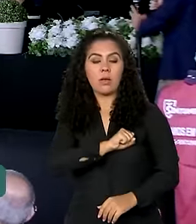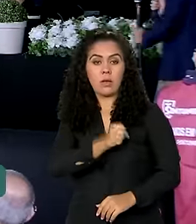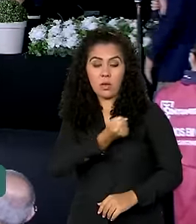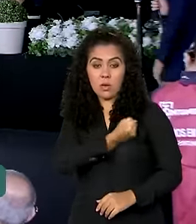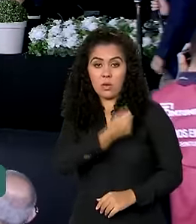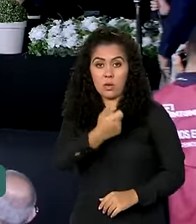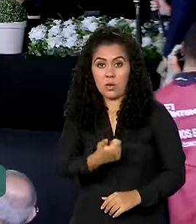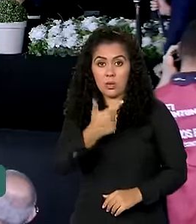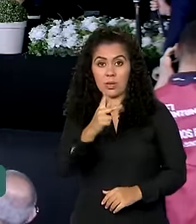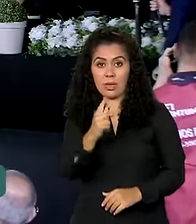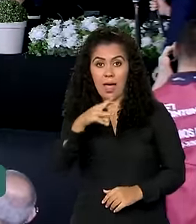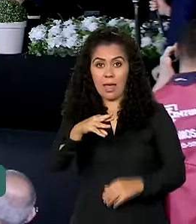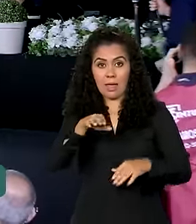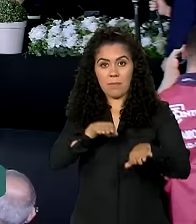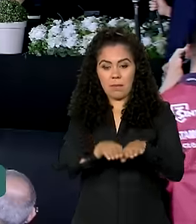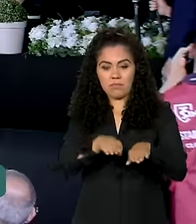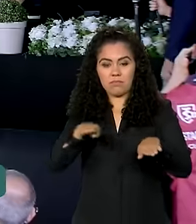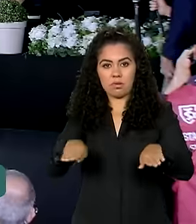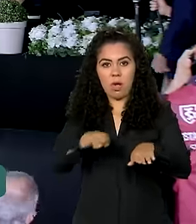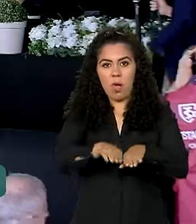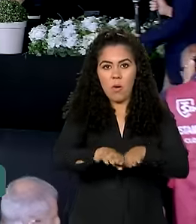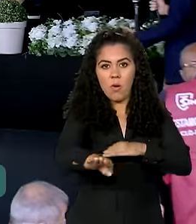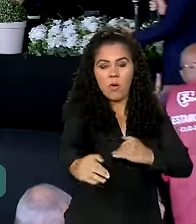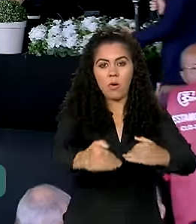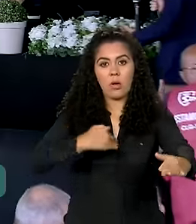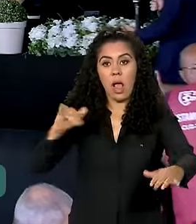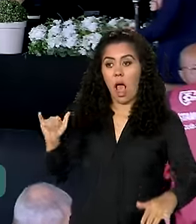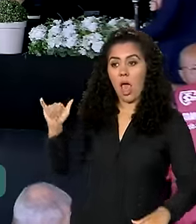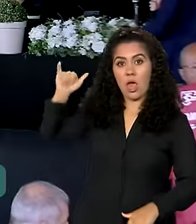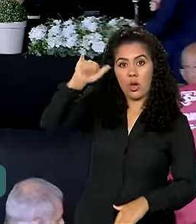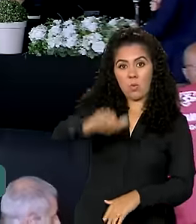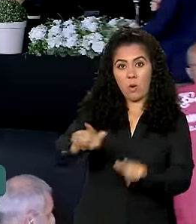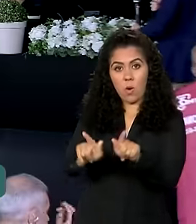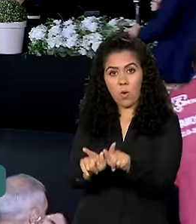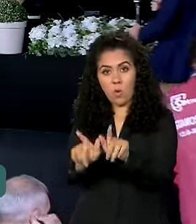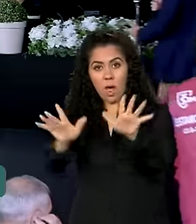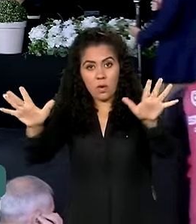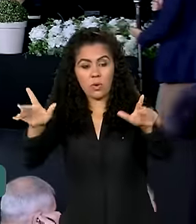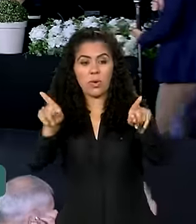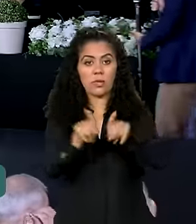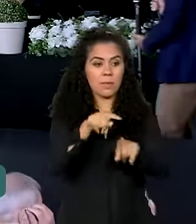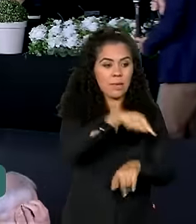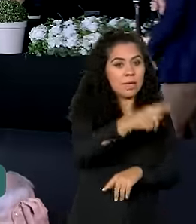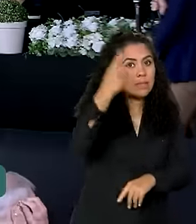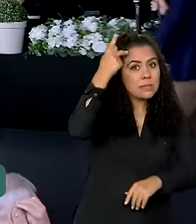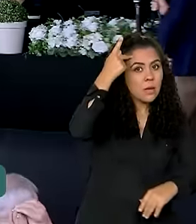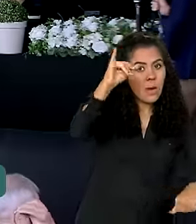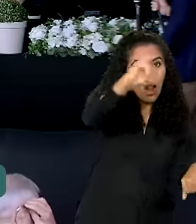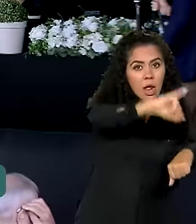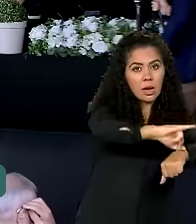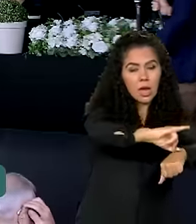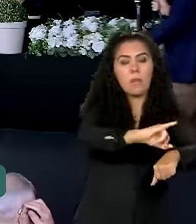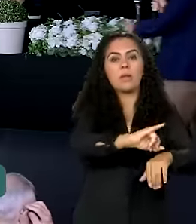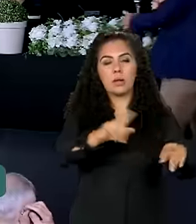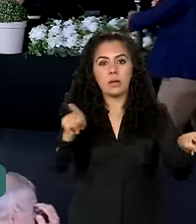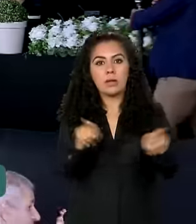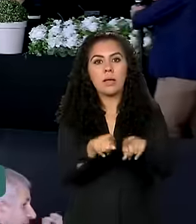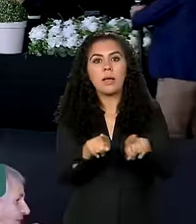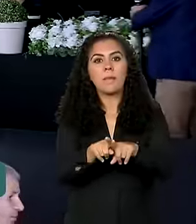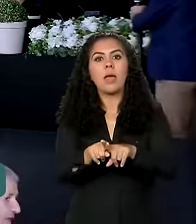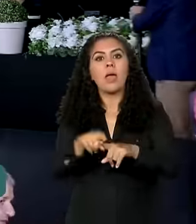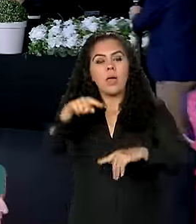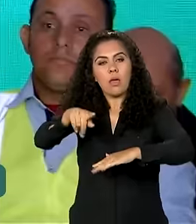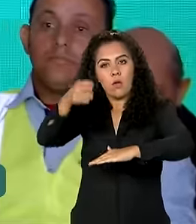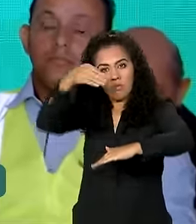via expressa nos dois sentidos, entre o aeroporto de Guarulhos e São Paulo. Os viadutos da Avenida Hélio Schmidt,